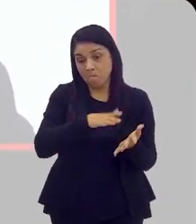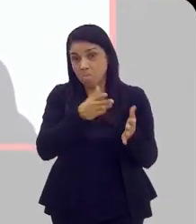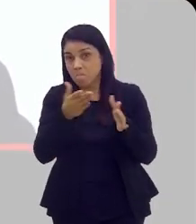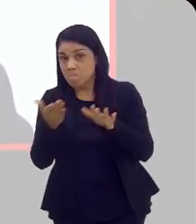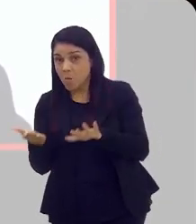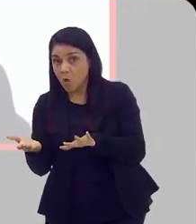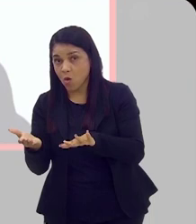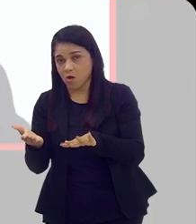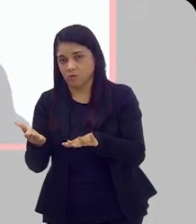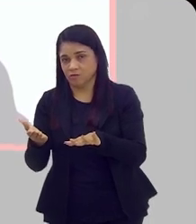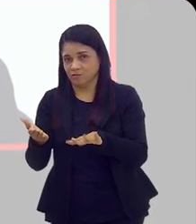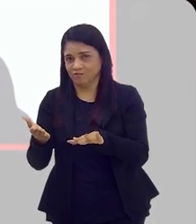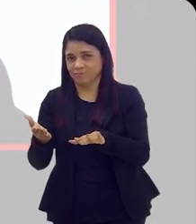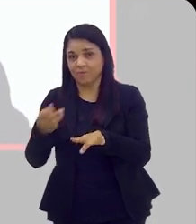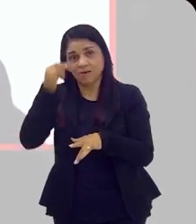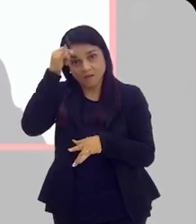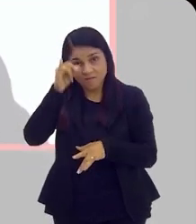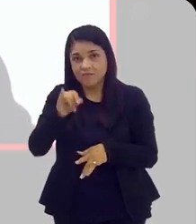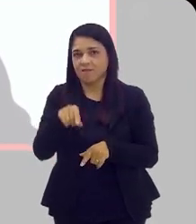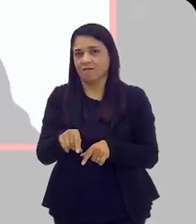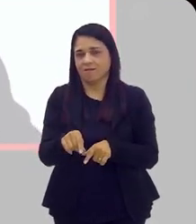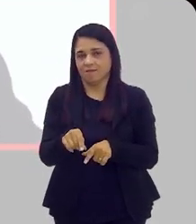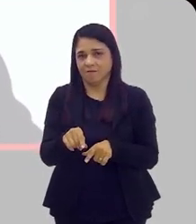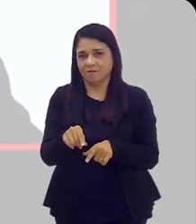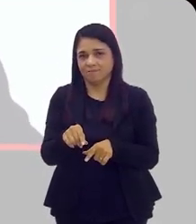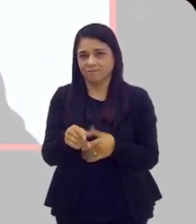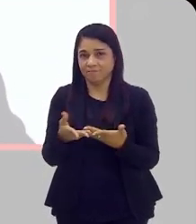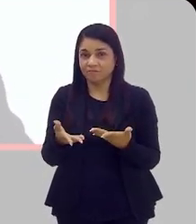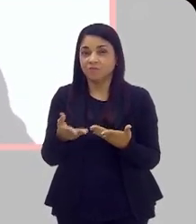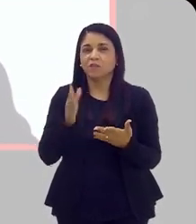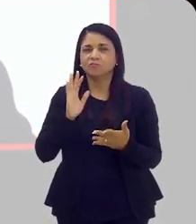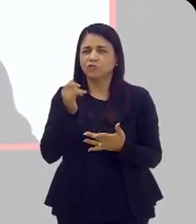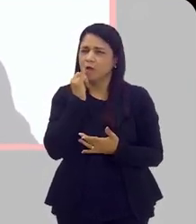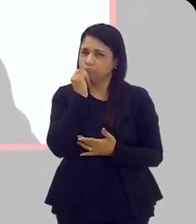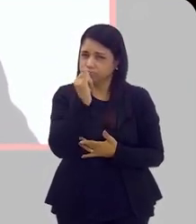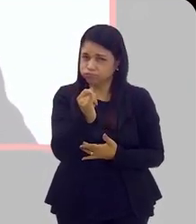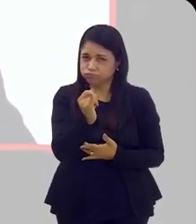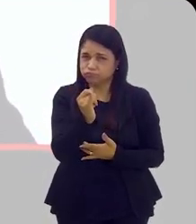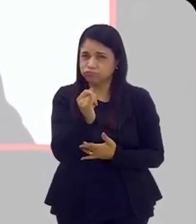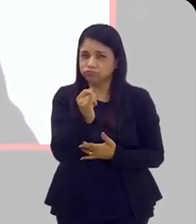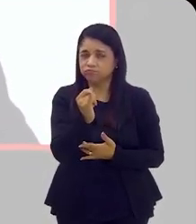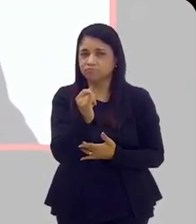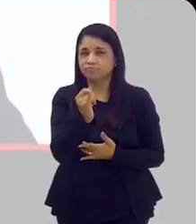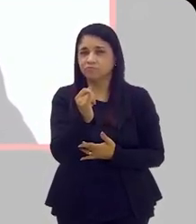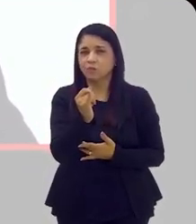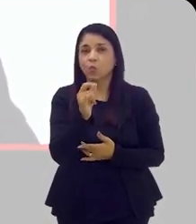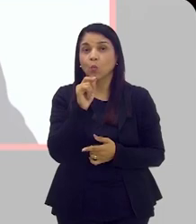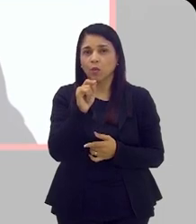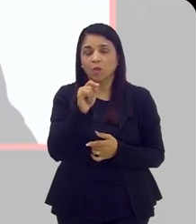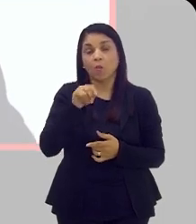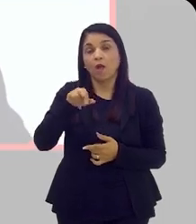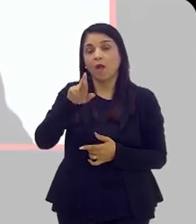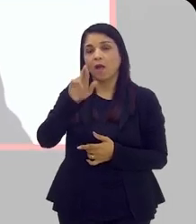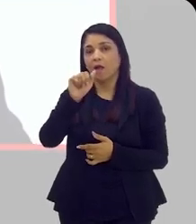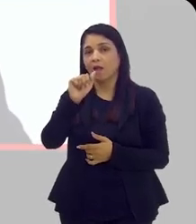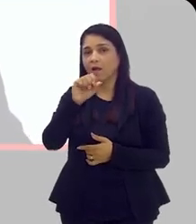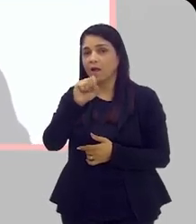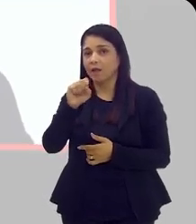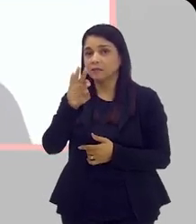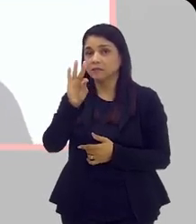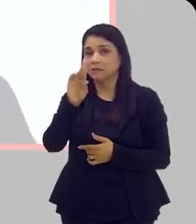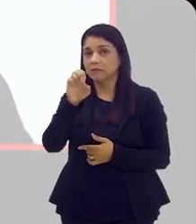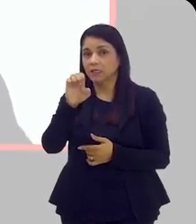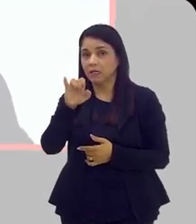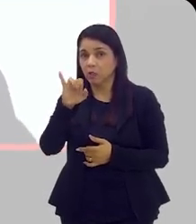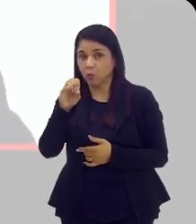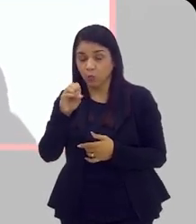precoces evitáveis, tá? Então, eu já falei o que é o rastreio, na verdade, que a gente